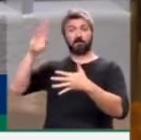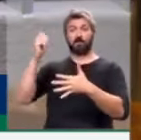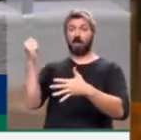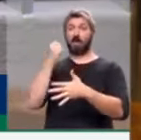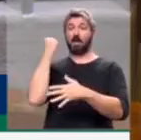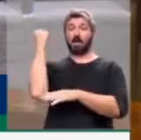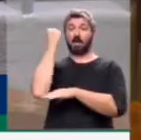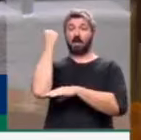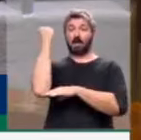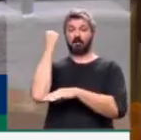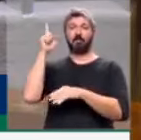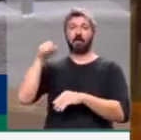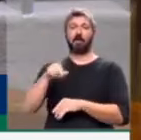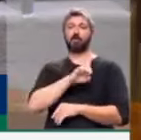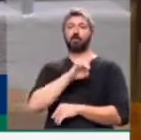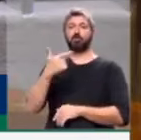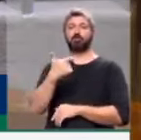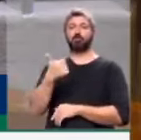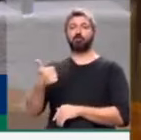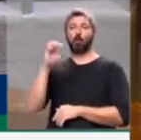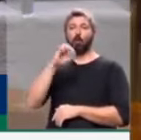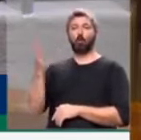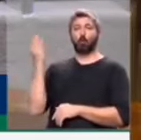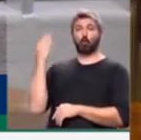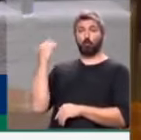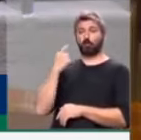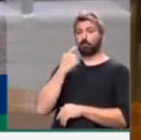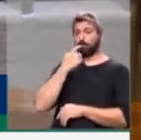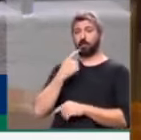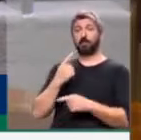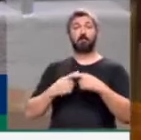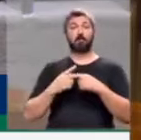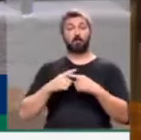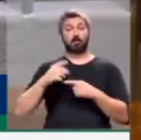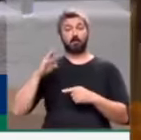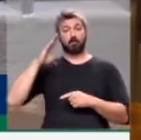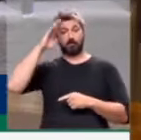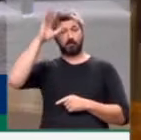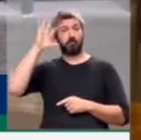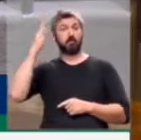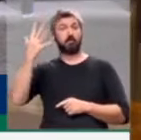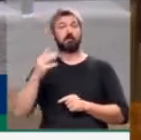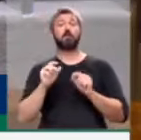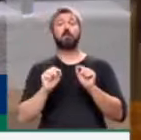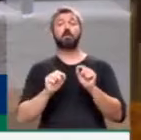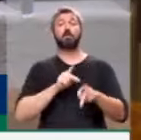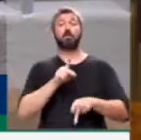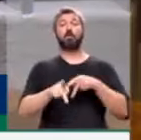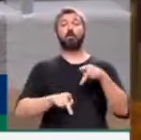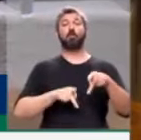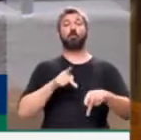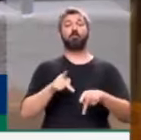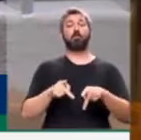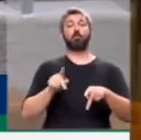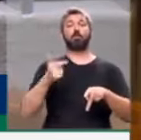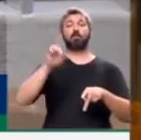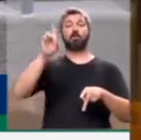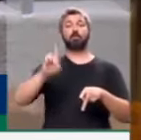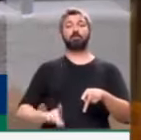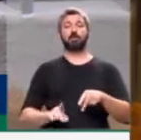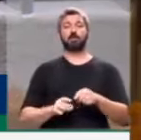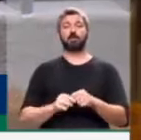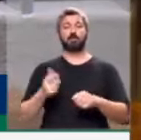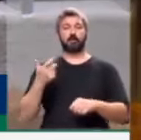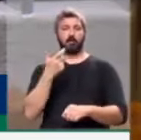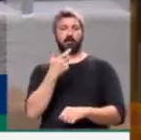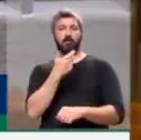cometeu no último dia 21 de outubro, quando Bolsonaro decidiu que o povo brasileiro não teria acesso